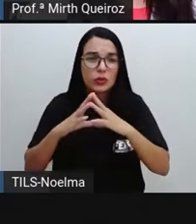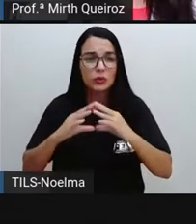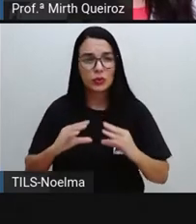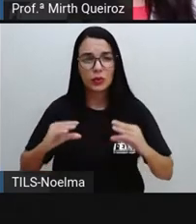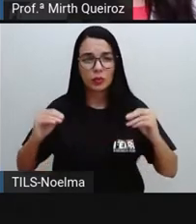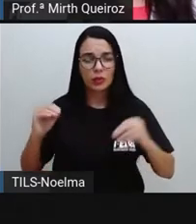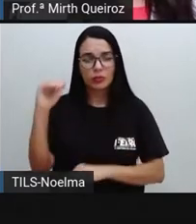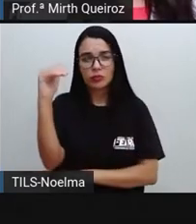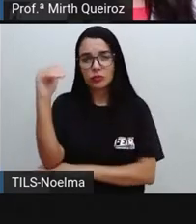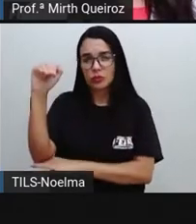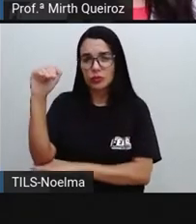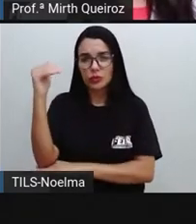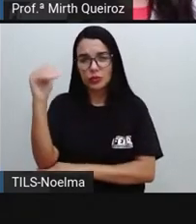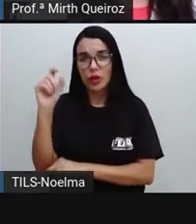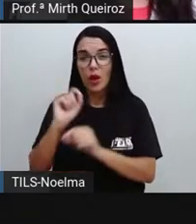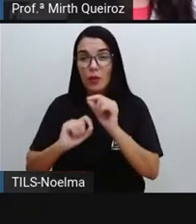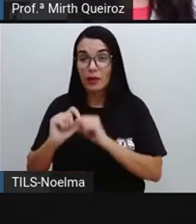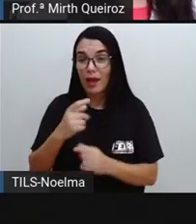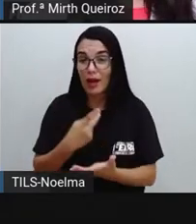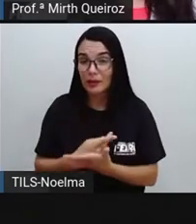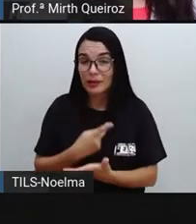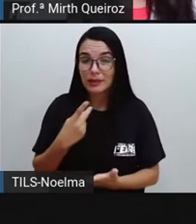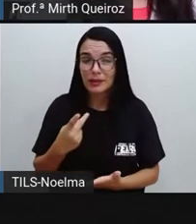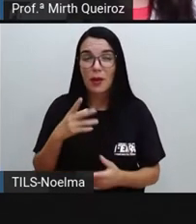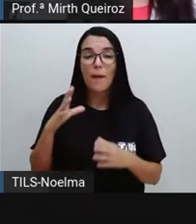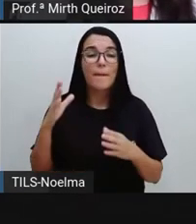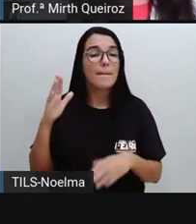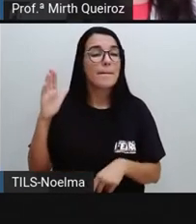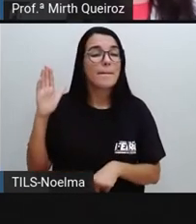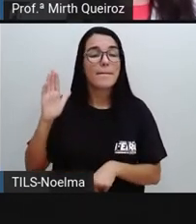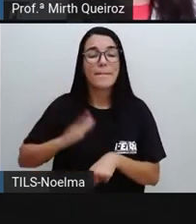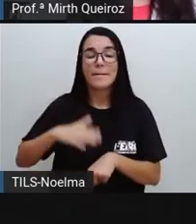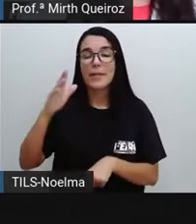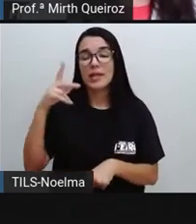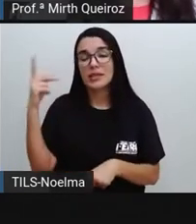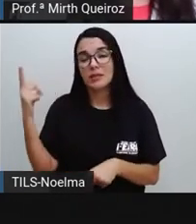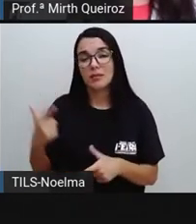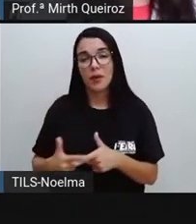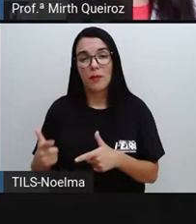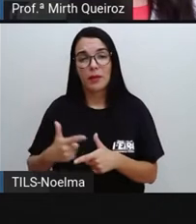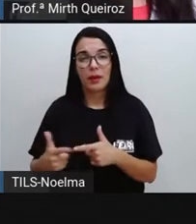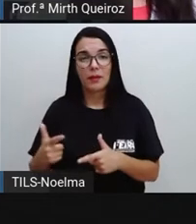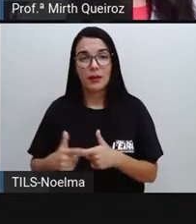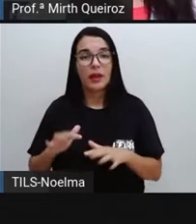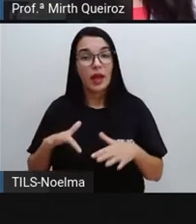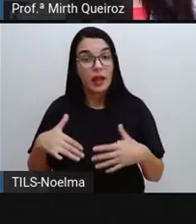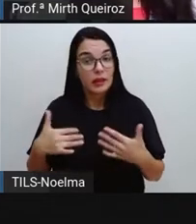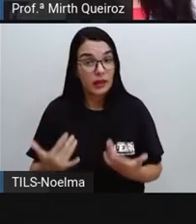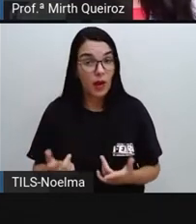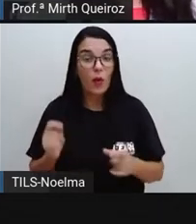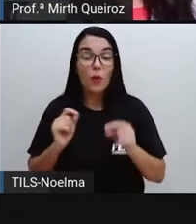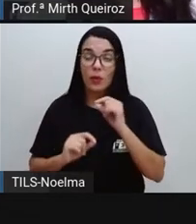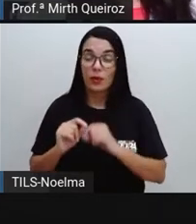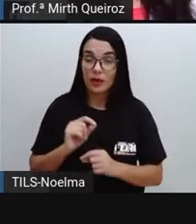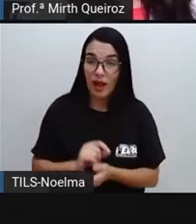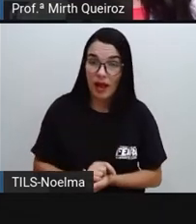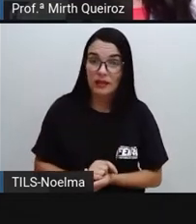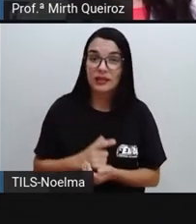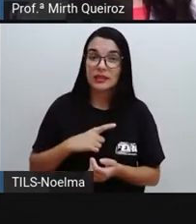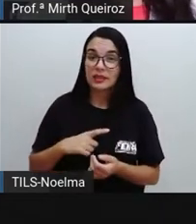dinossauros, mas a camada de enxofre que envolvia o planeta. De fato, de acordo com esses